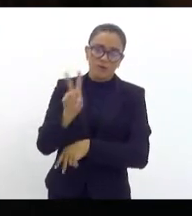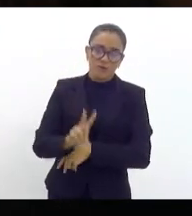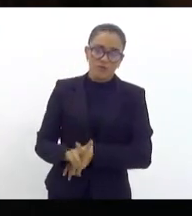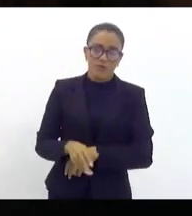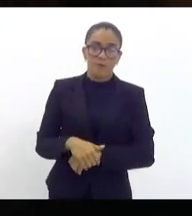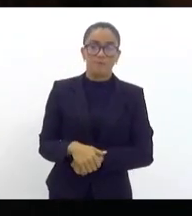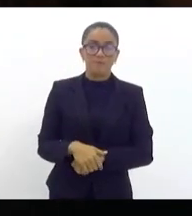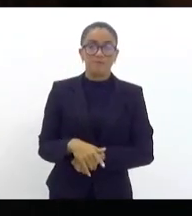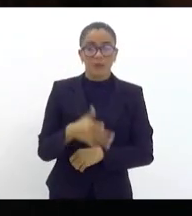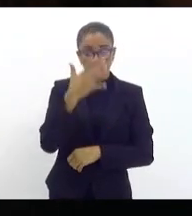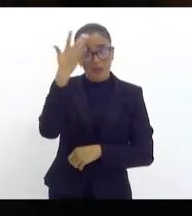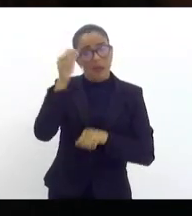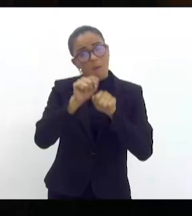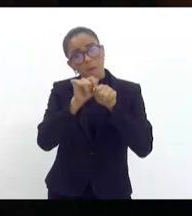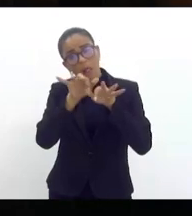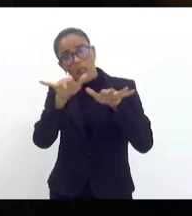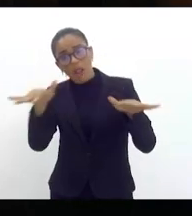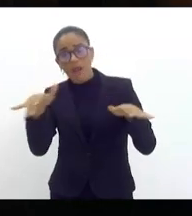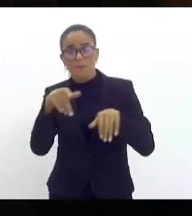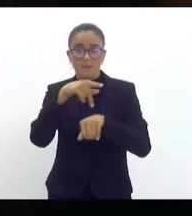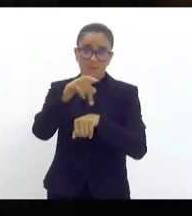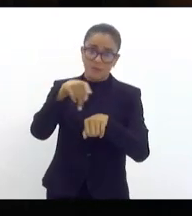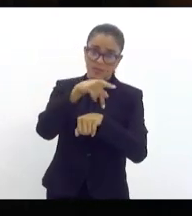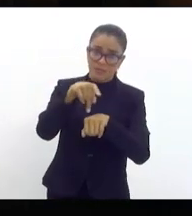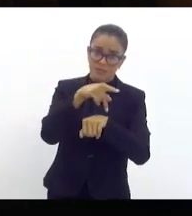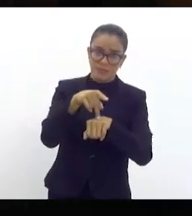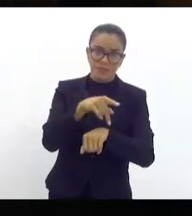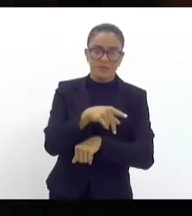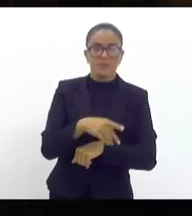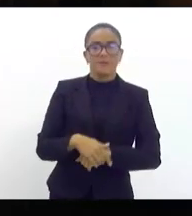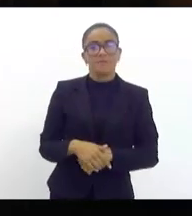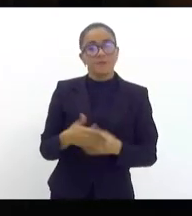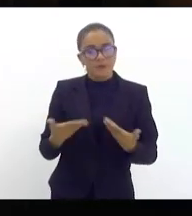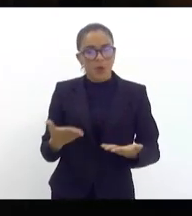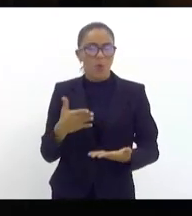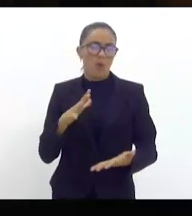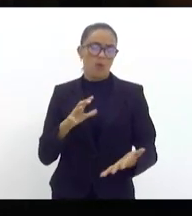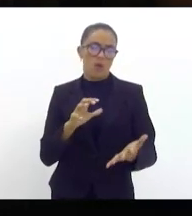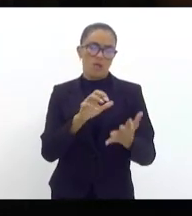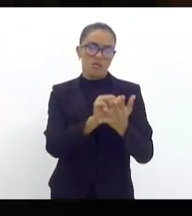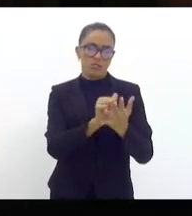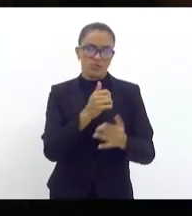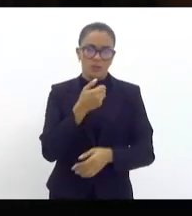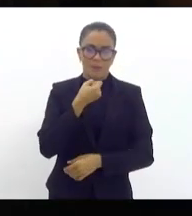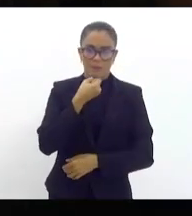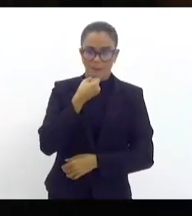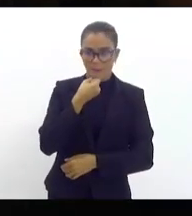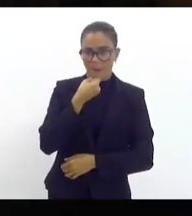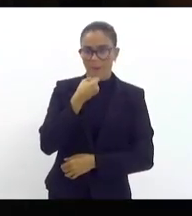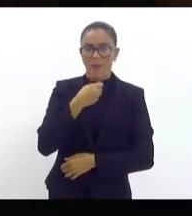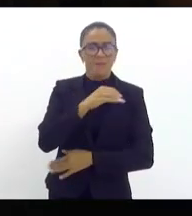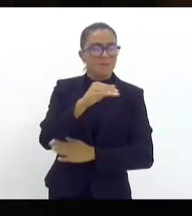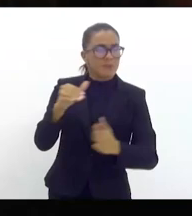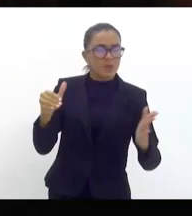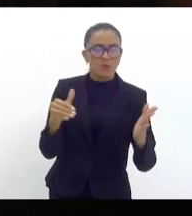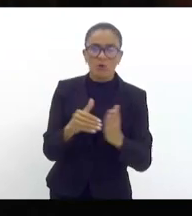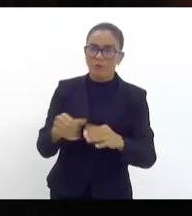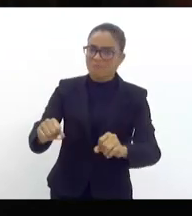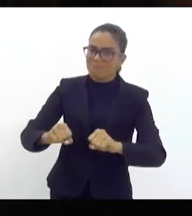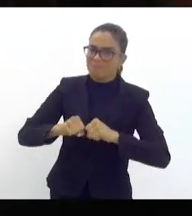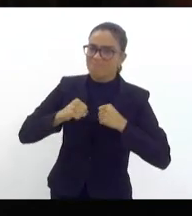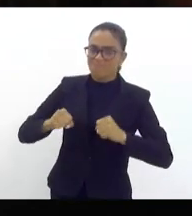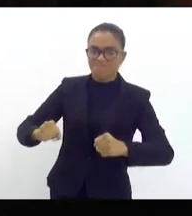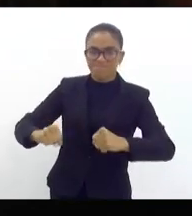espalham pelos países que governam. Então, registro aqui, presidente, minha total indignação como